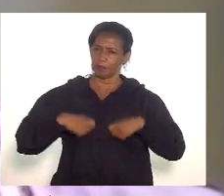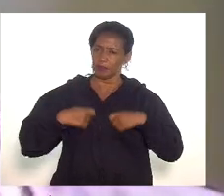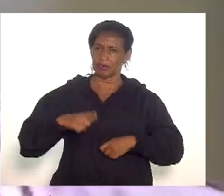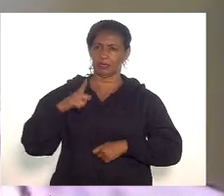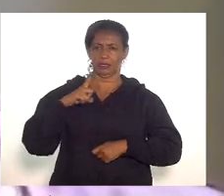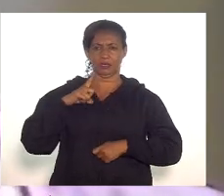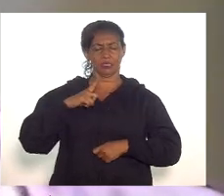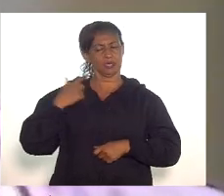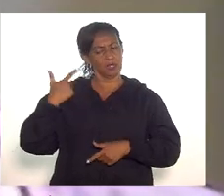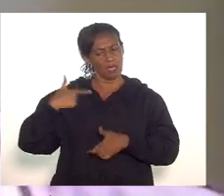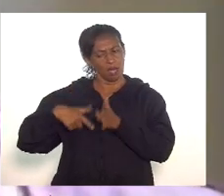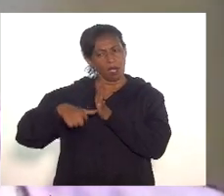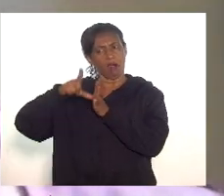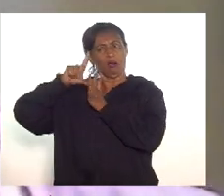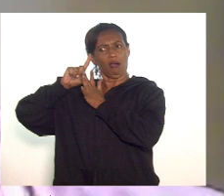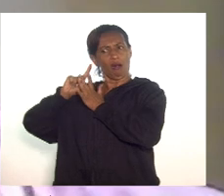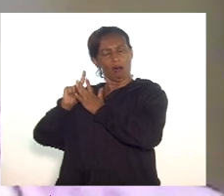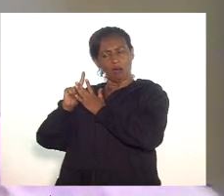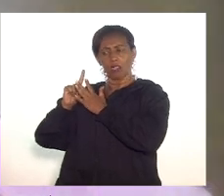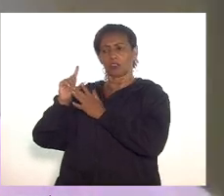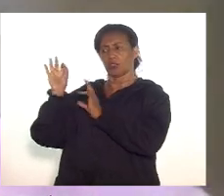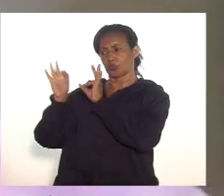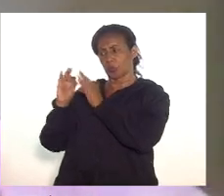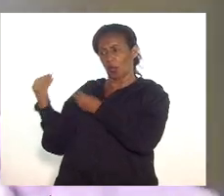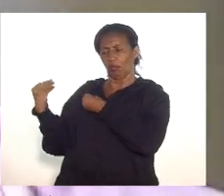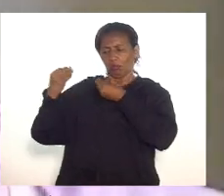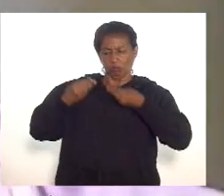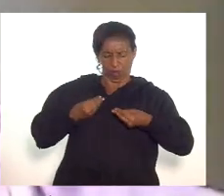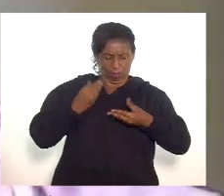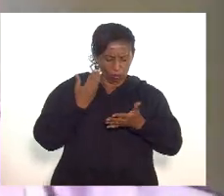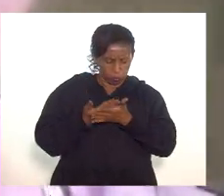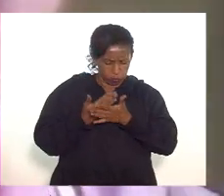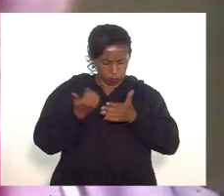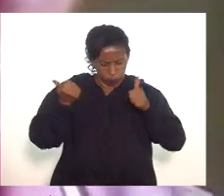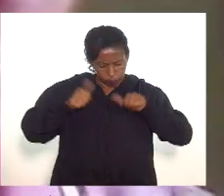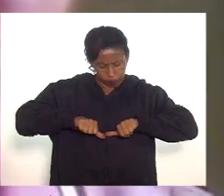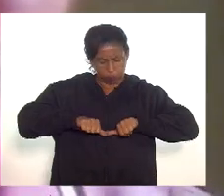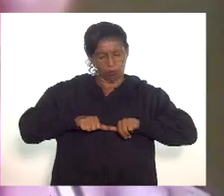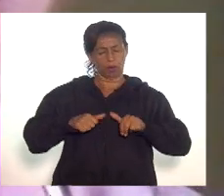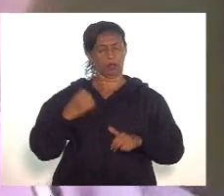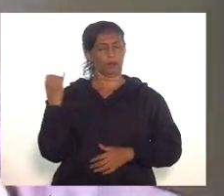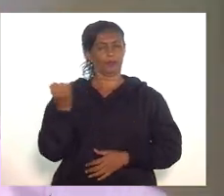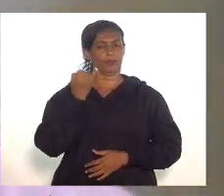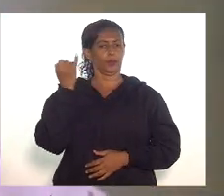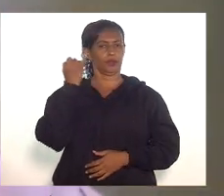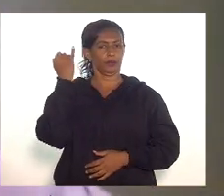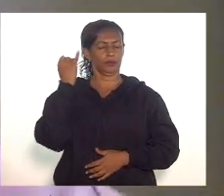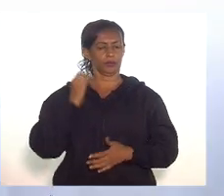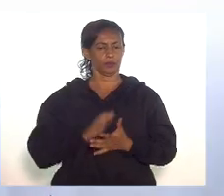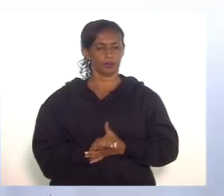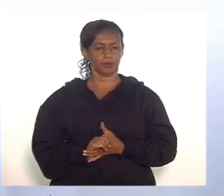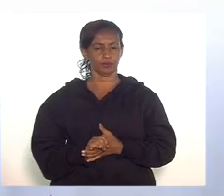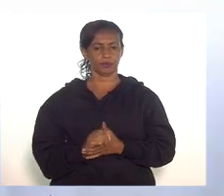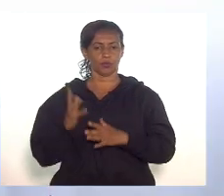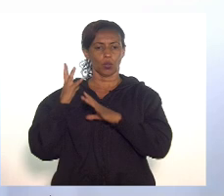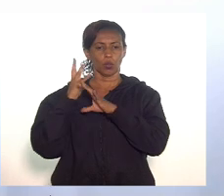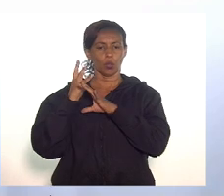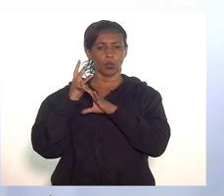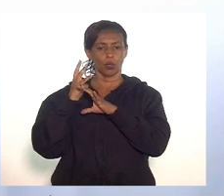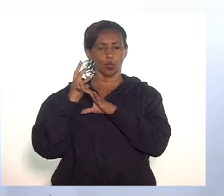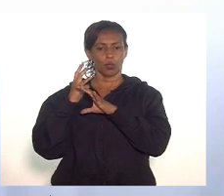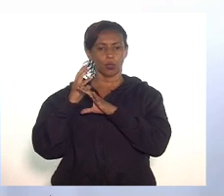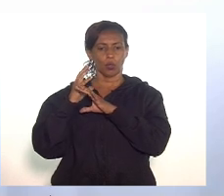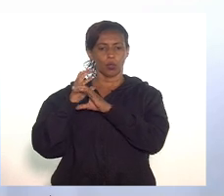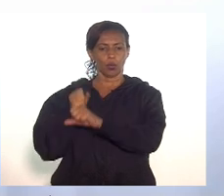maior antecedência para nos debruçarmos sobre projetos, sobretudo, esses são muito importantes. Pega a Comissão de Orçamento, deputado